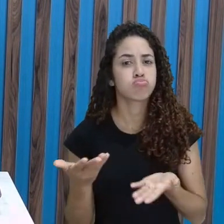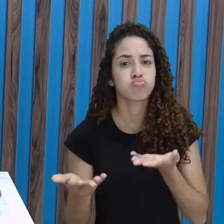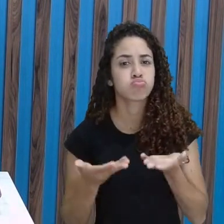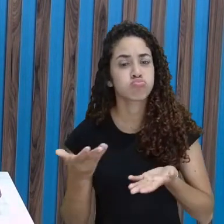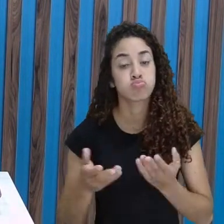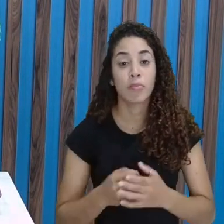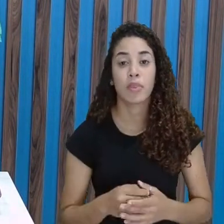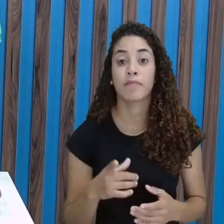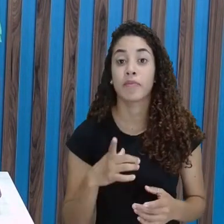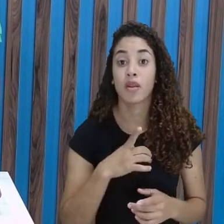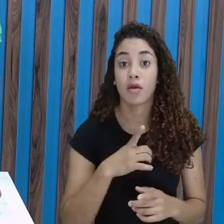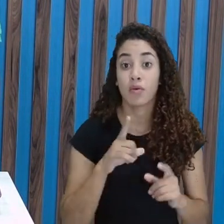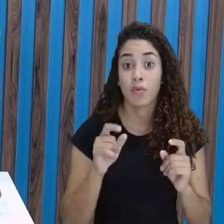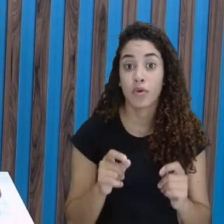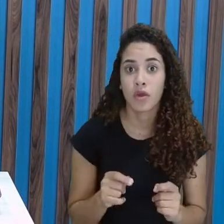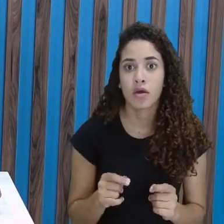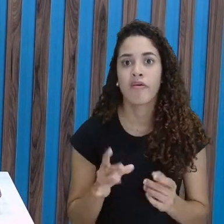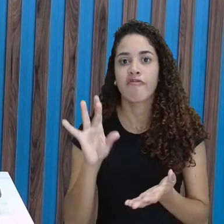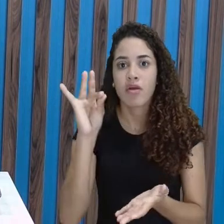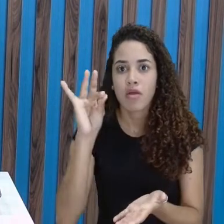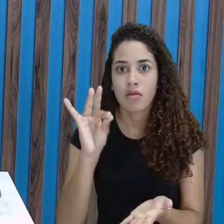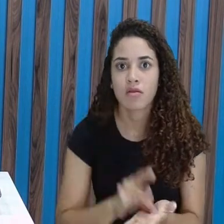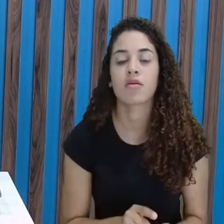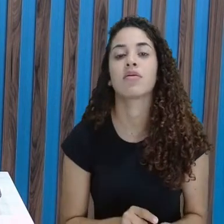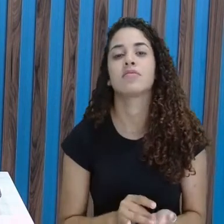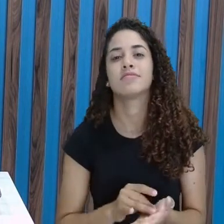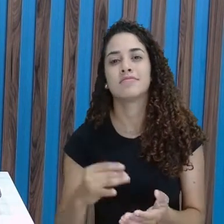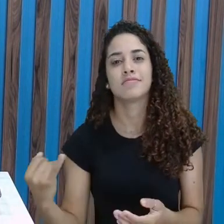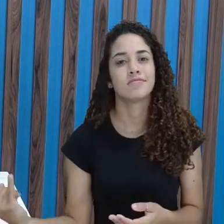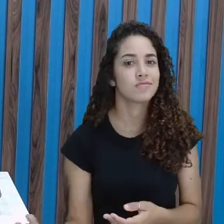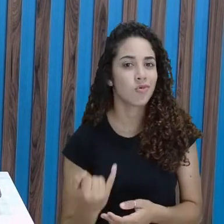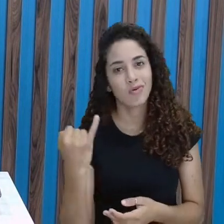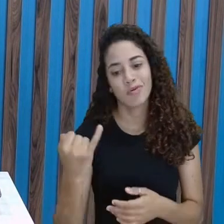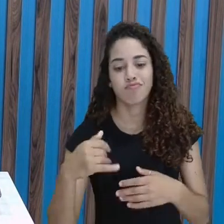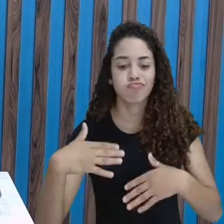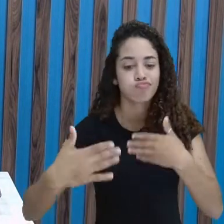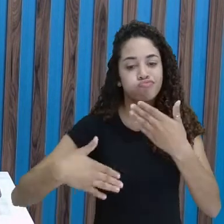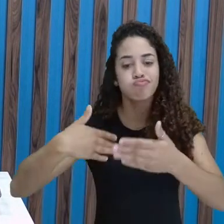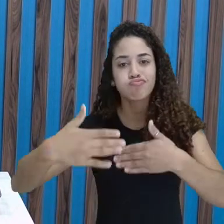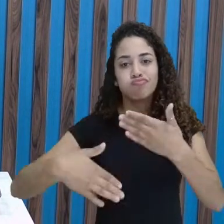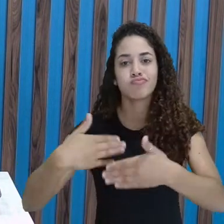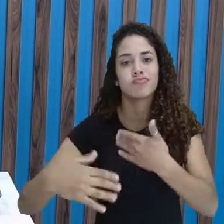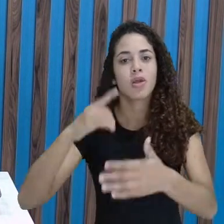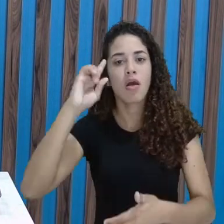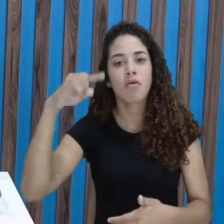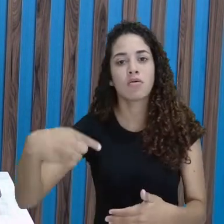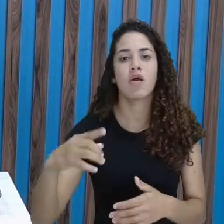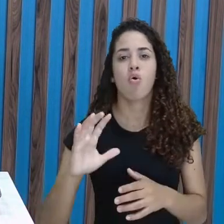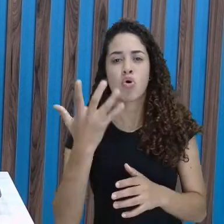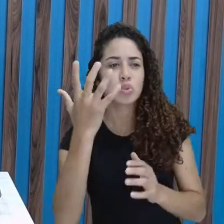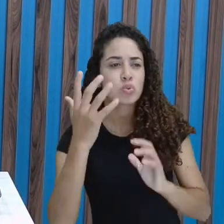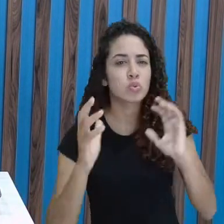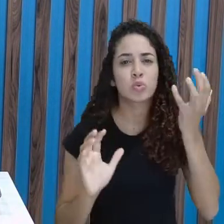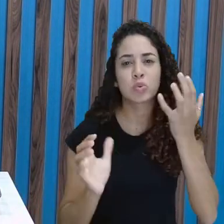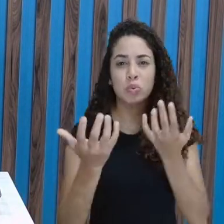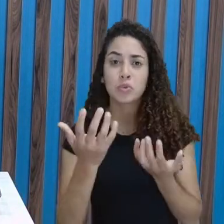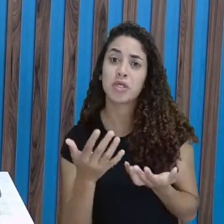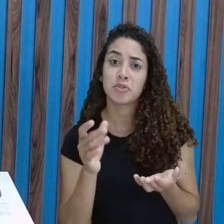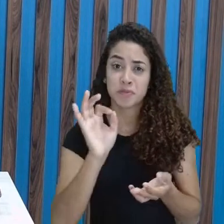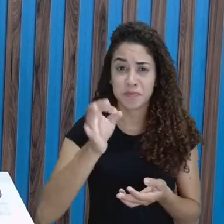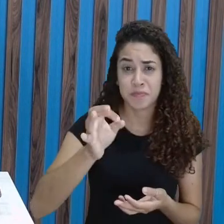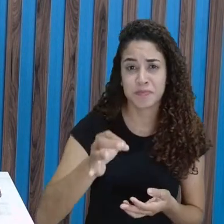gente? Fala sobre fatos importantes que acontecem no nosso dia a dia. Não é assim?